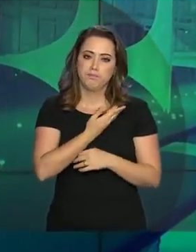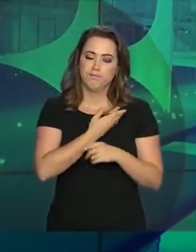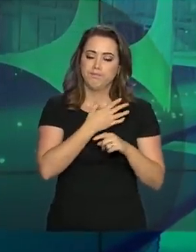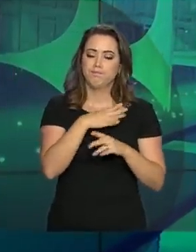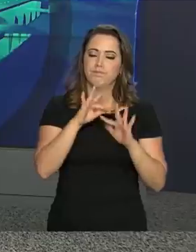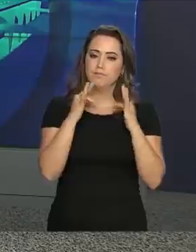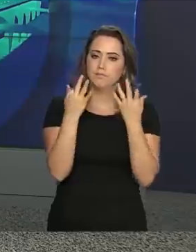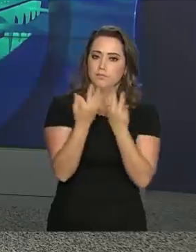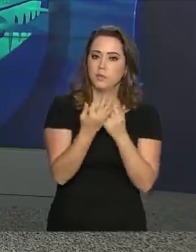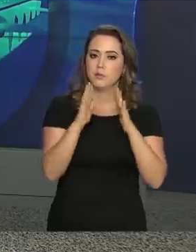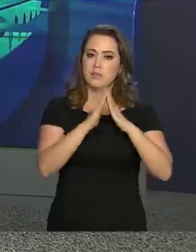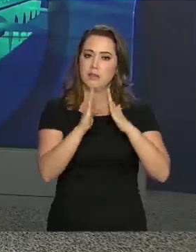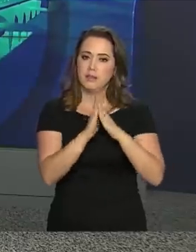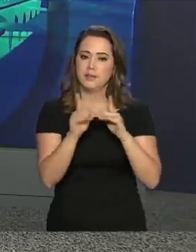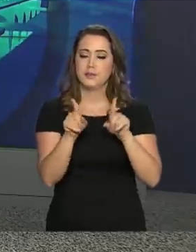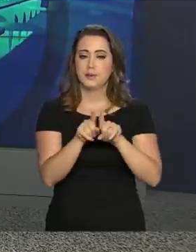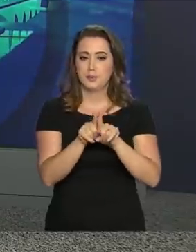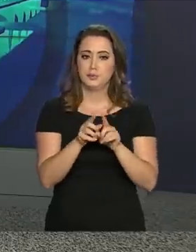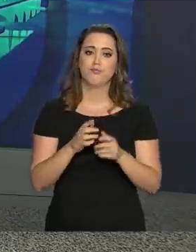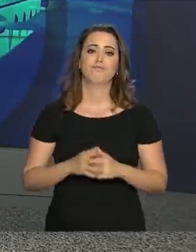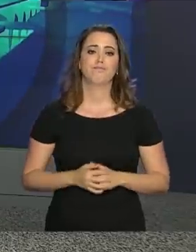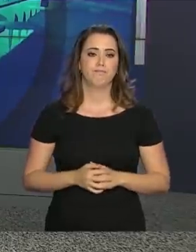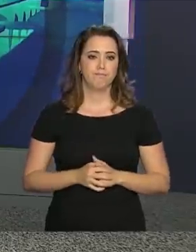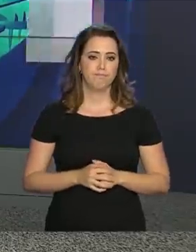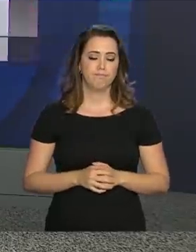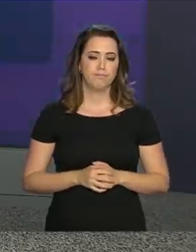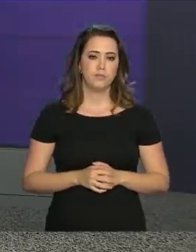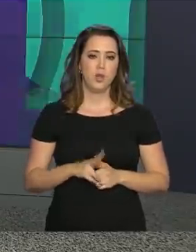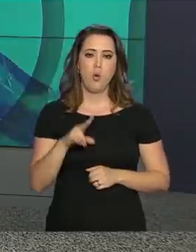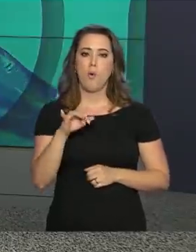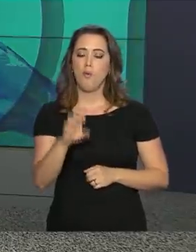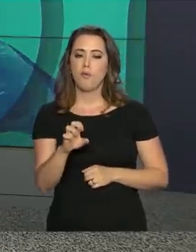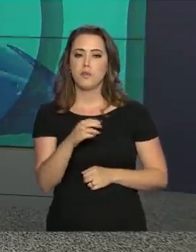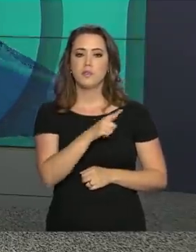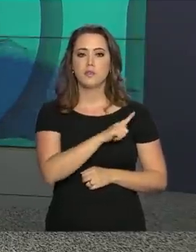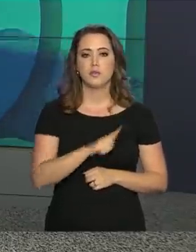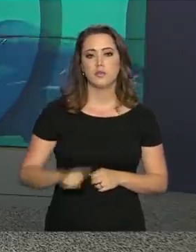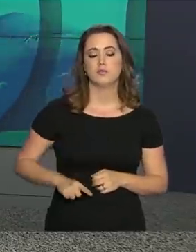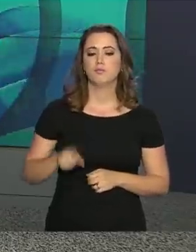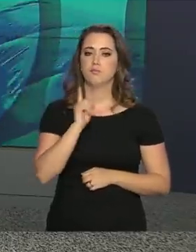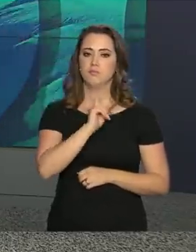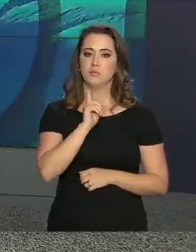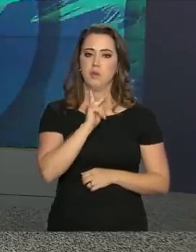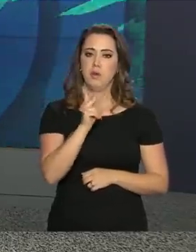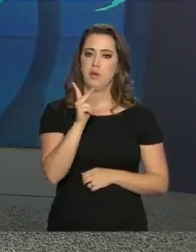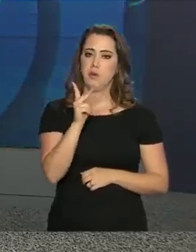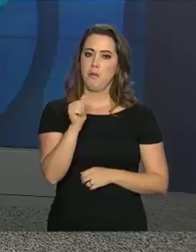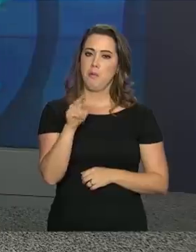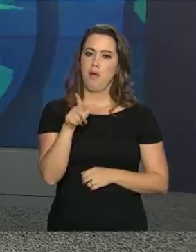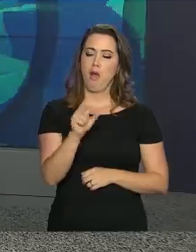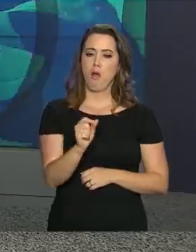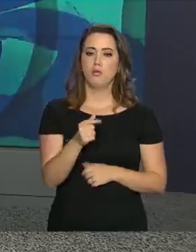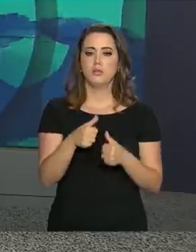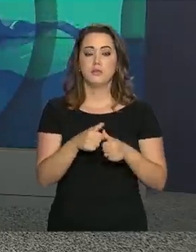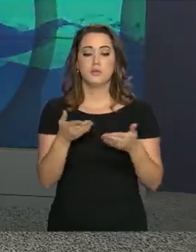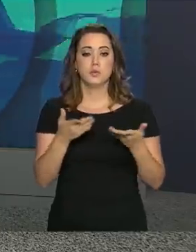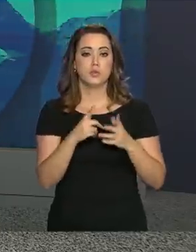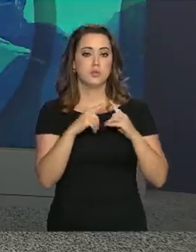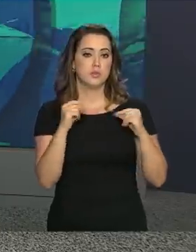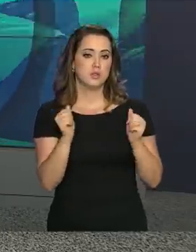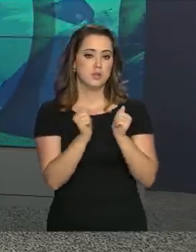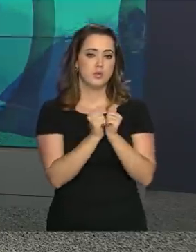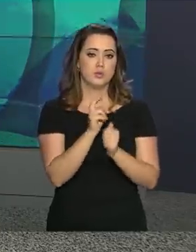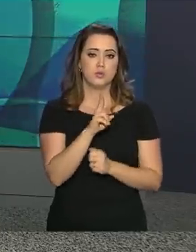barragem. E ainda sobre Brumadinho, o vice-governador de Minas Gerais, Paulo Brant, esteve hoje em Brasília,